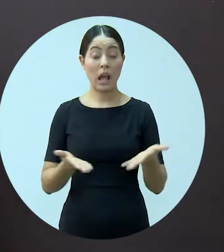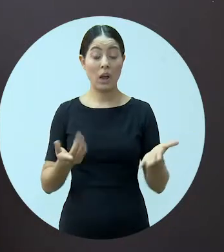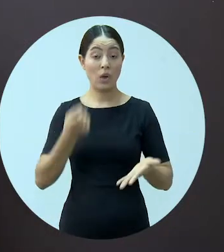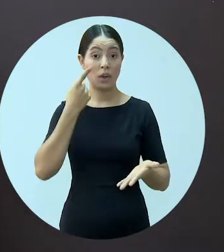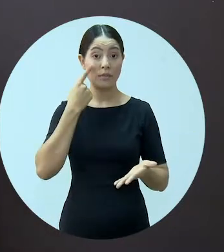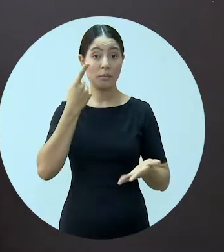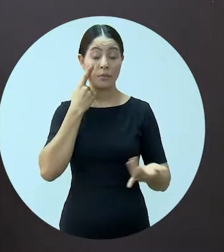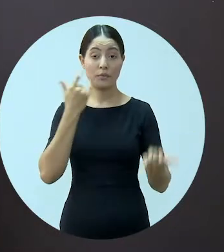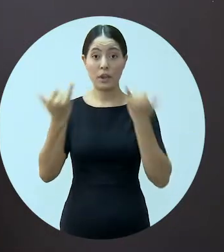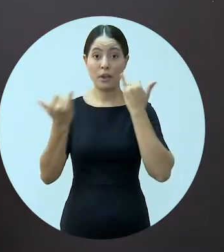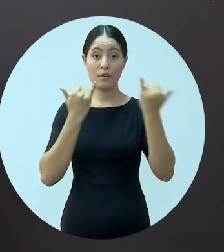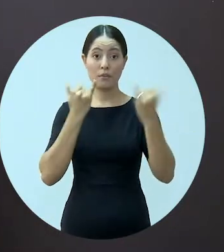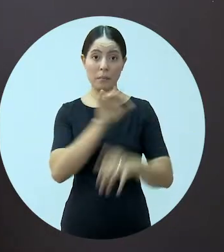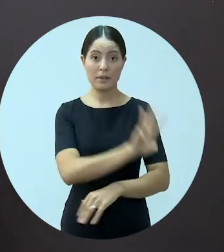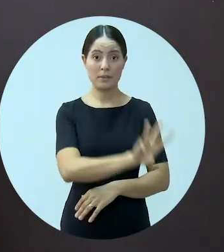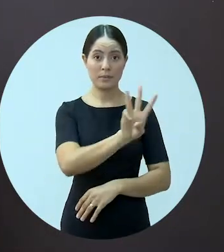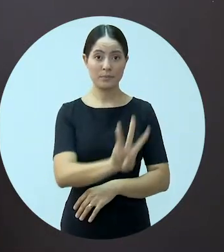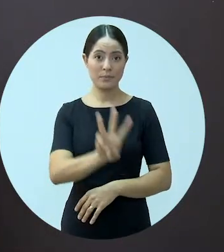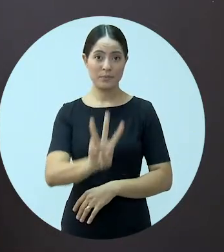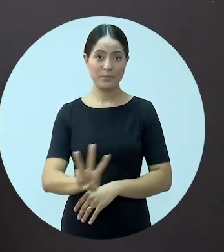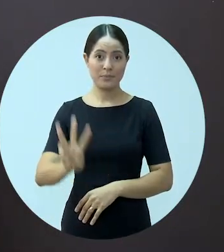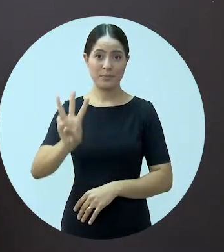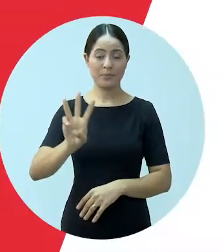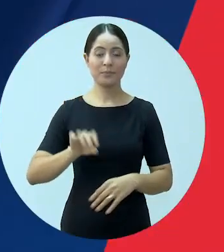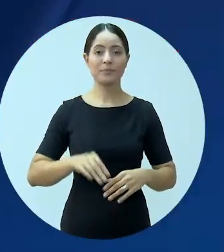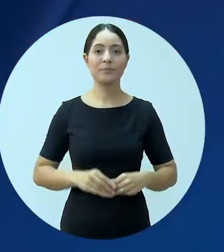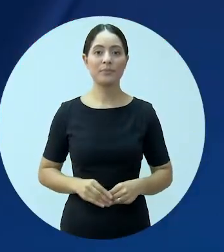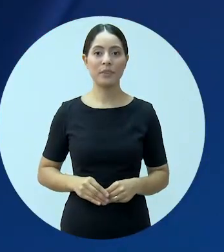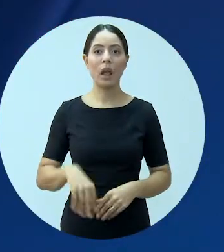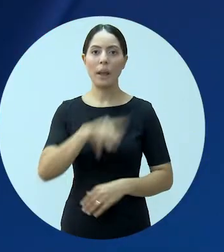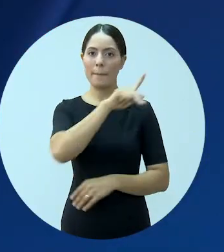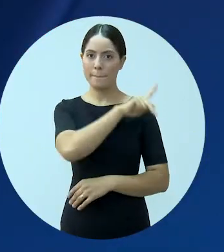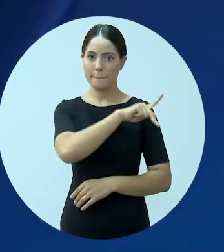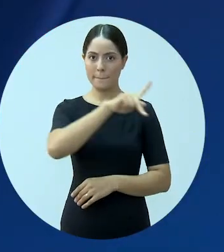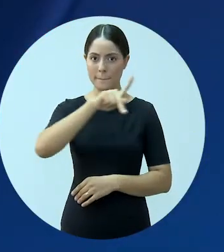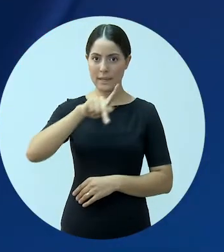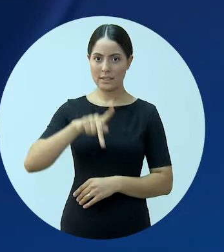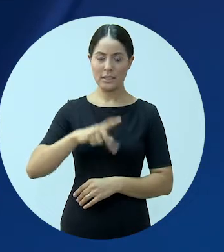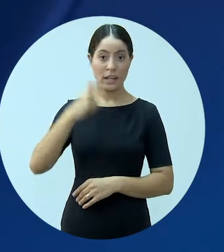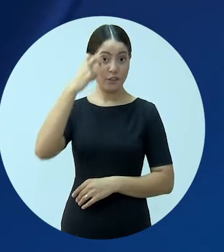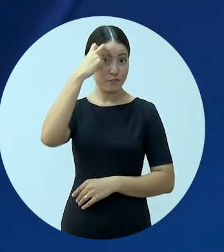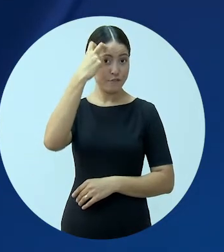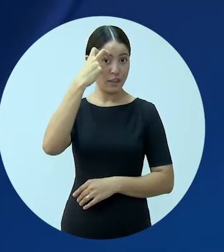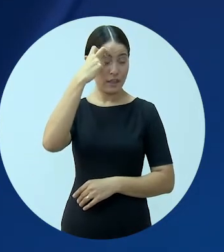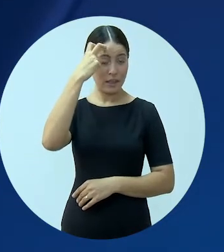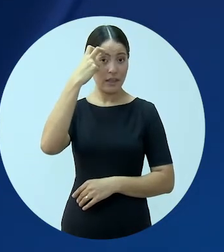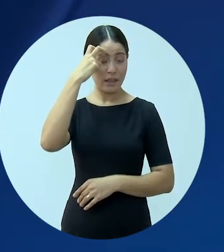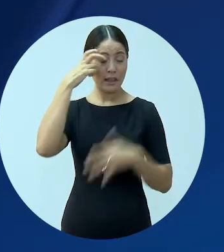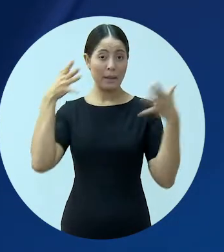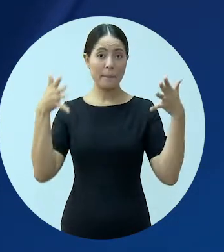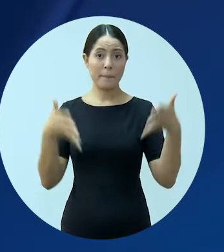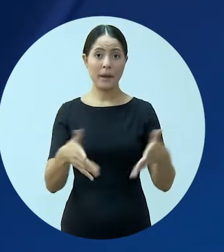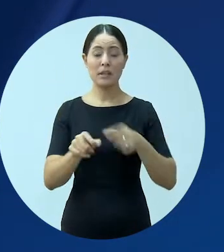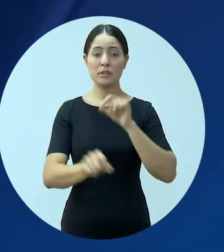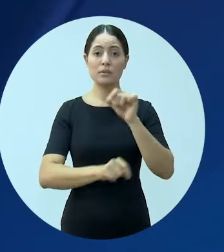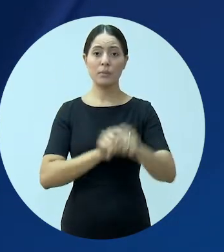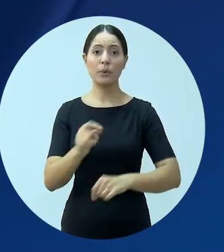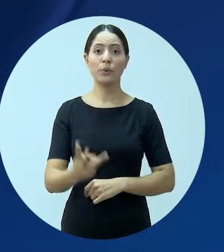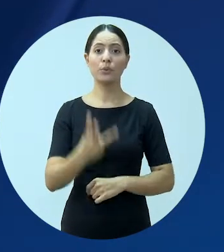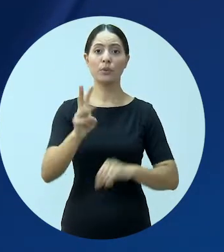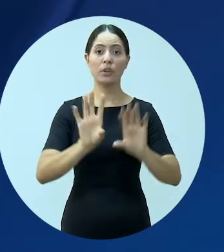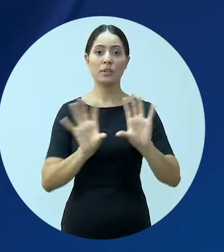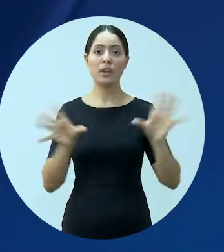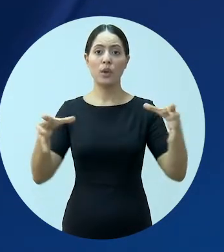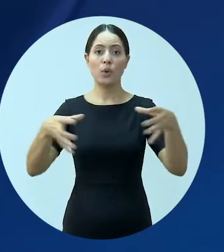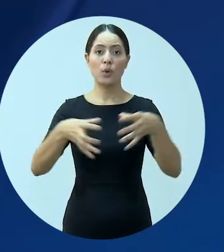Vamos conferir as últimas notícias do site da Ordem. O presidente da OAB Nacional, Felipe Santa Cruz, participou do